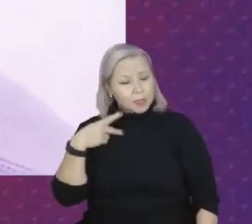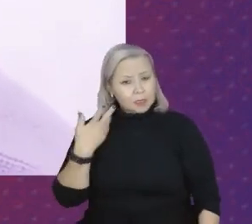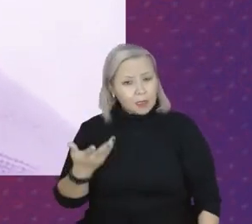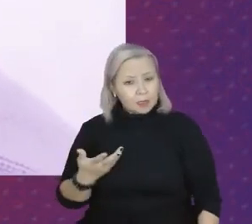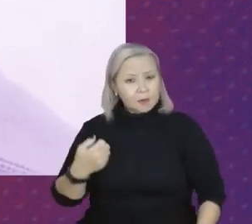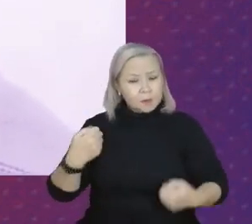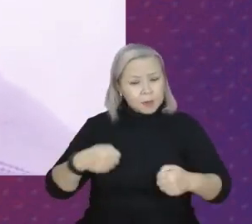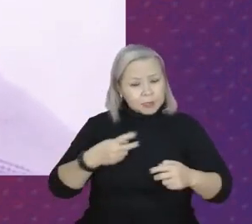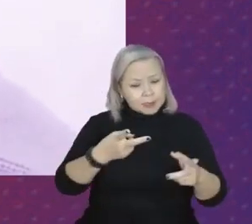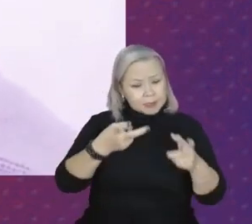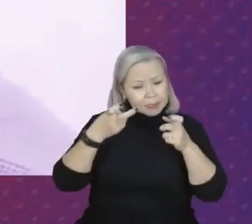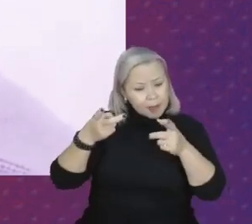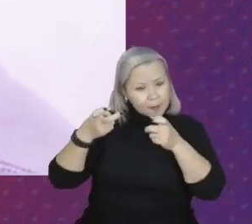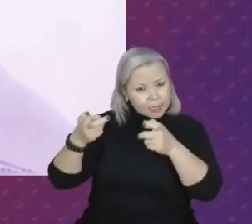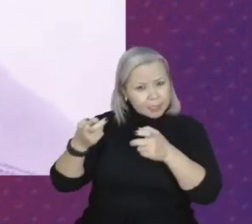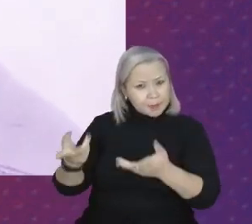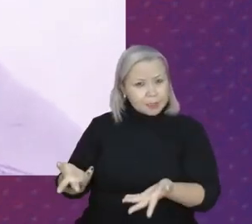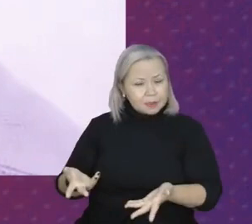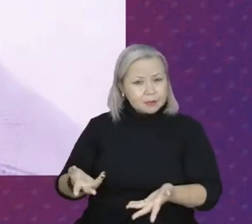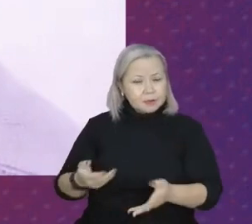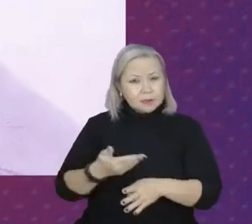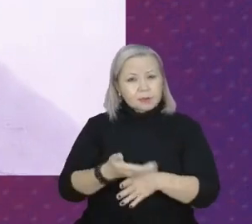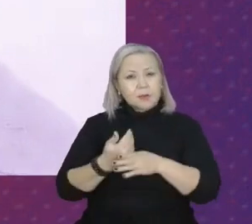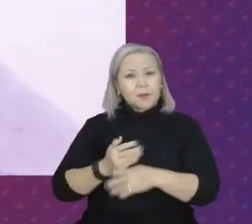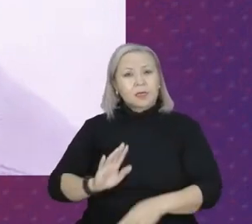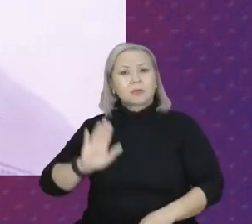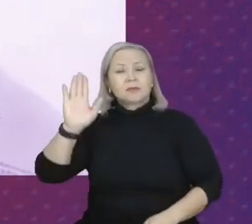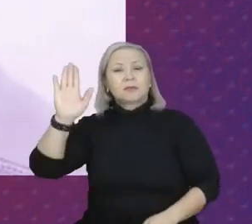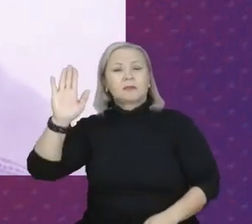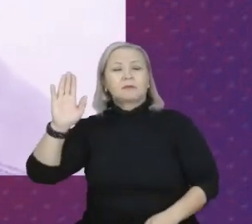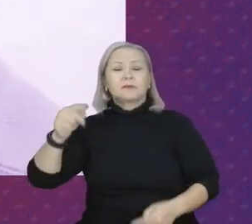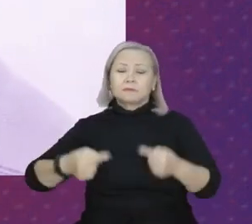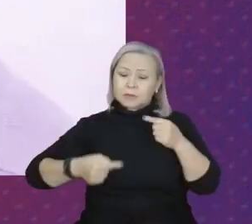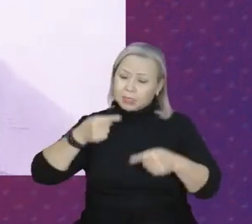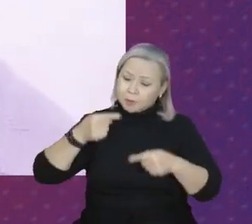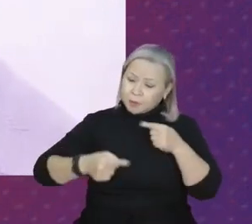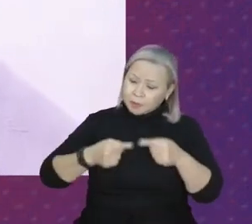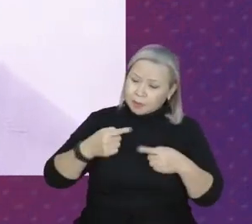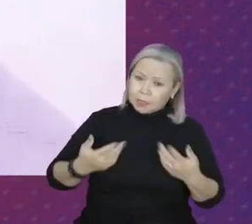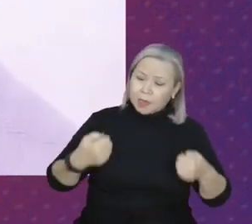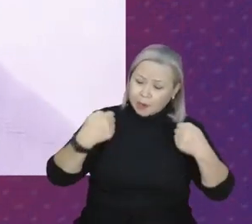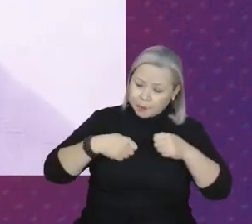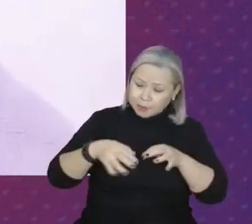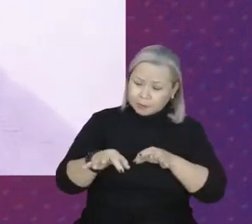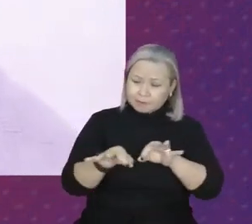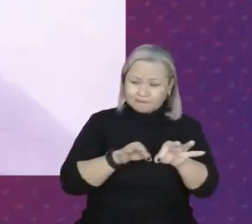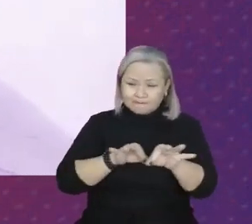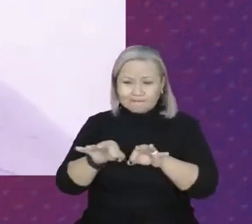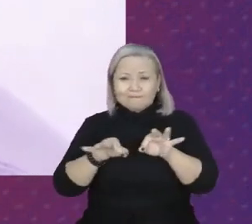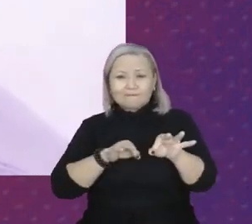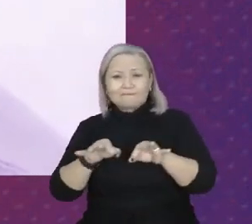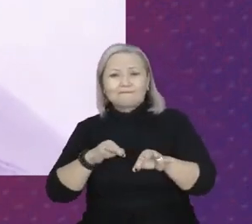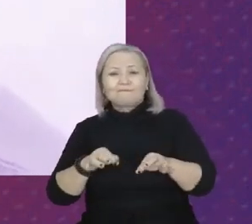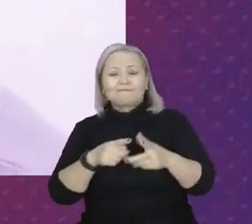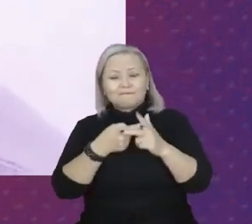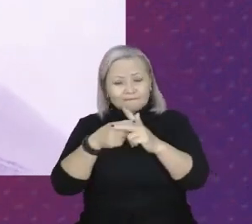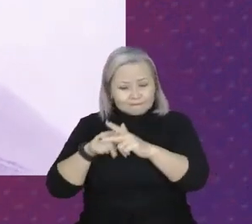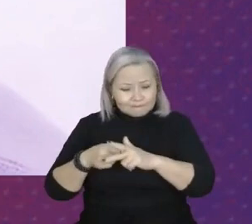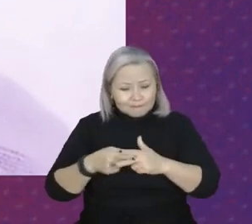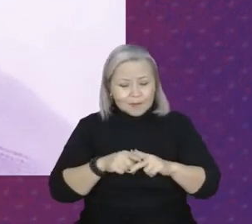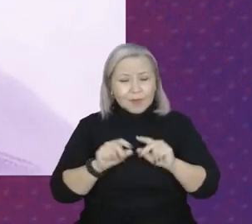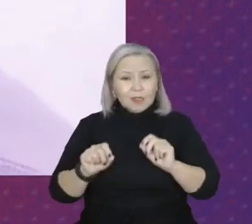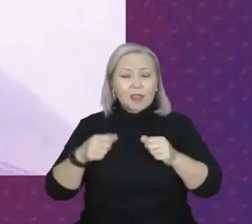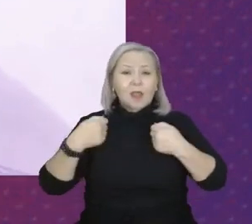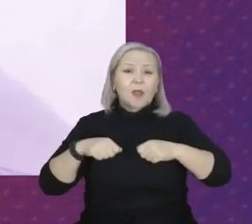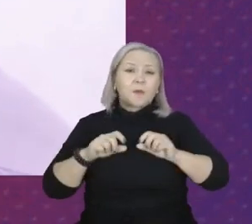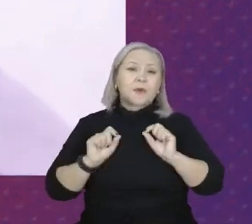as nossas pré-candidatas ao parlamento. Nós precisamos construir instrumentos, nós